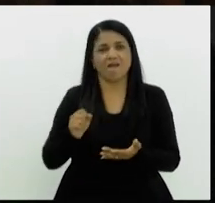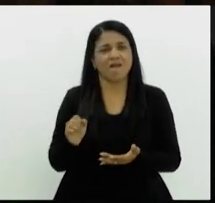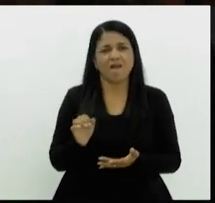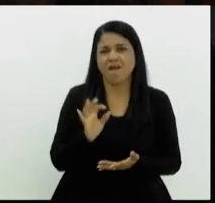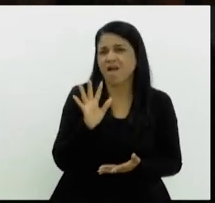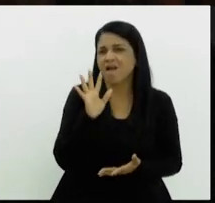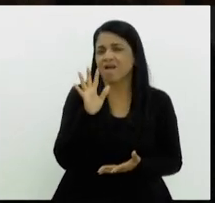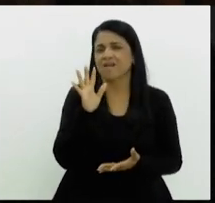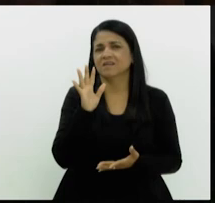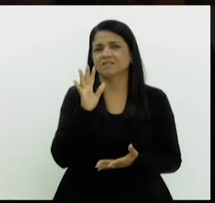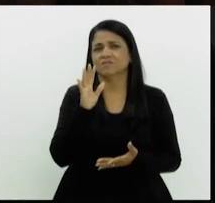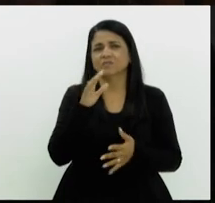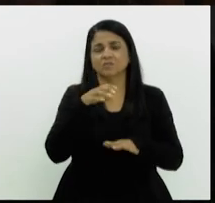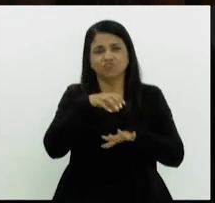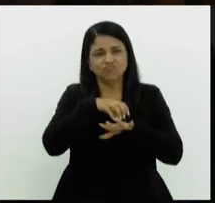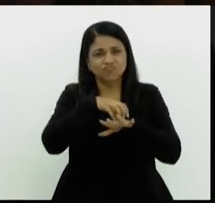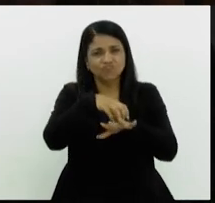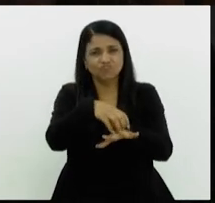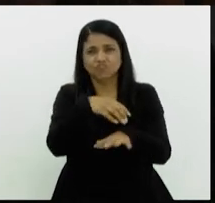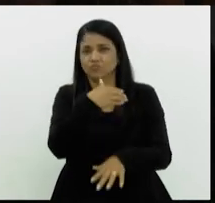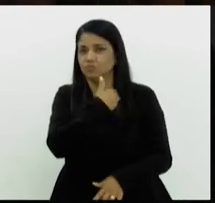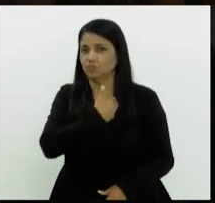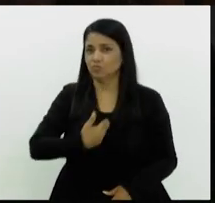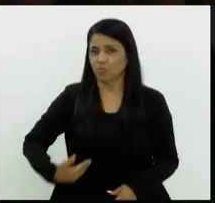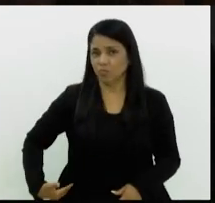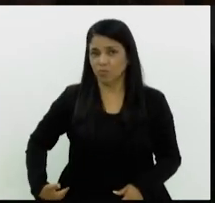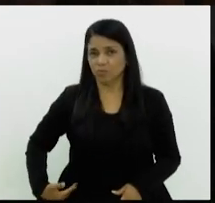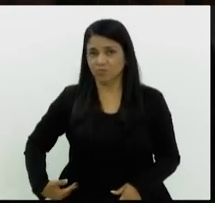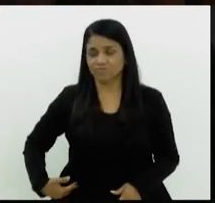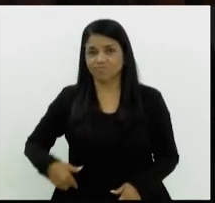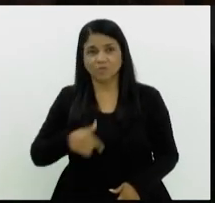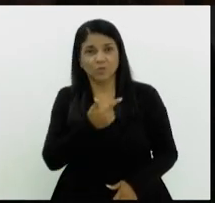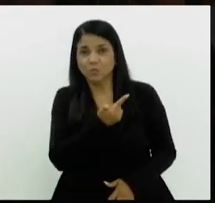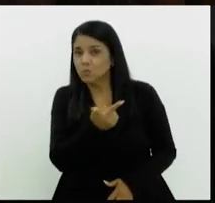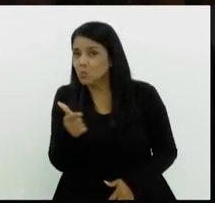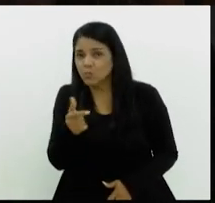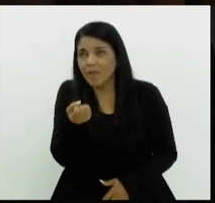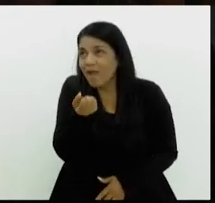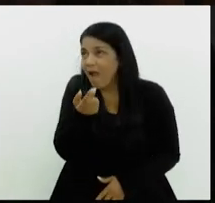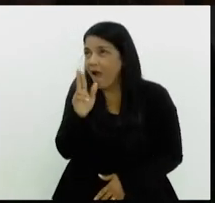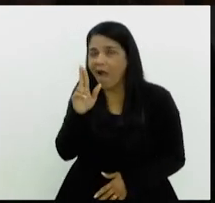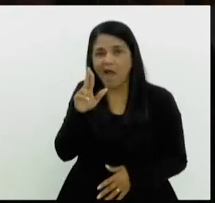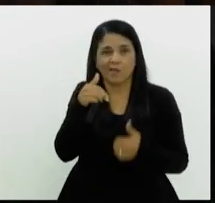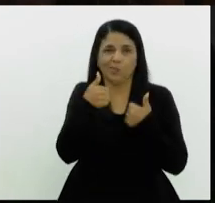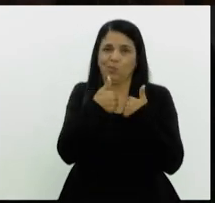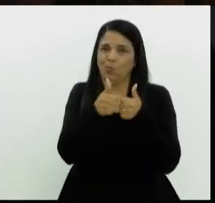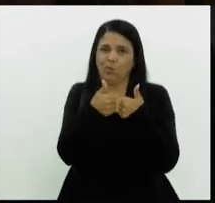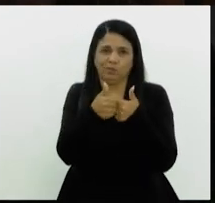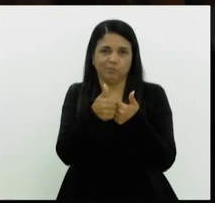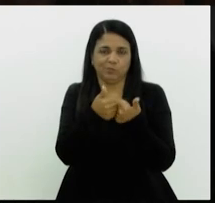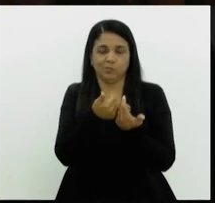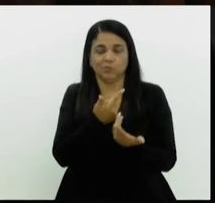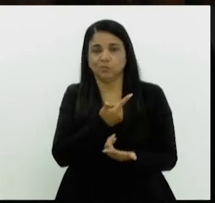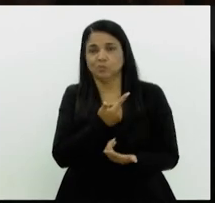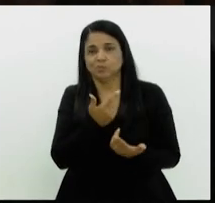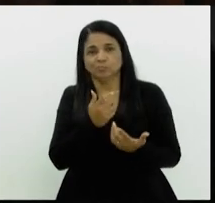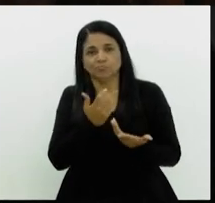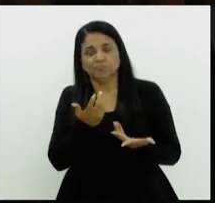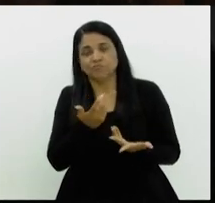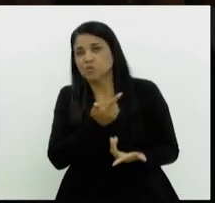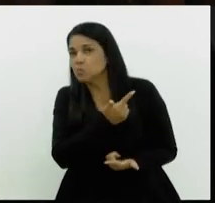Um transporte público onde não tem ar-condicionado. Um transporte público